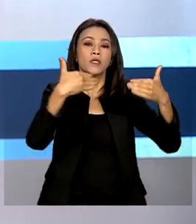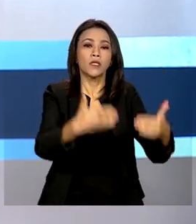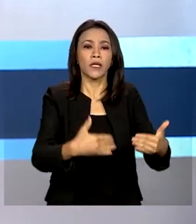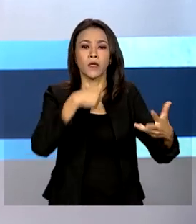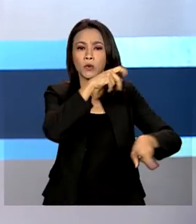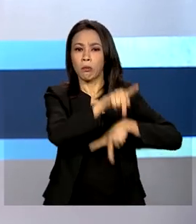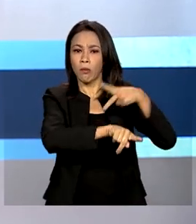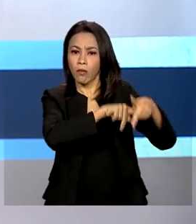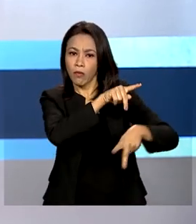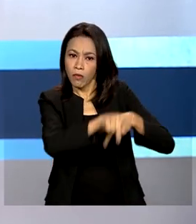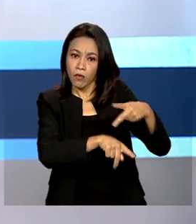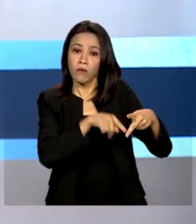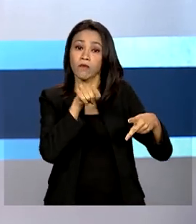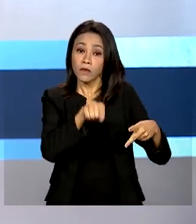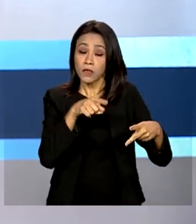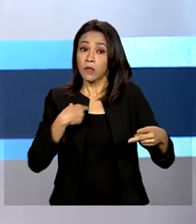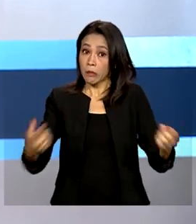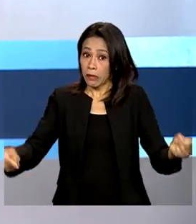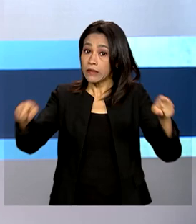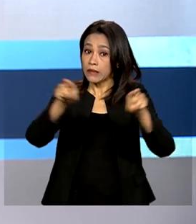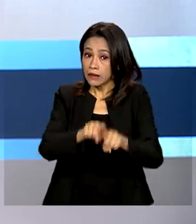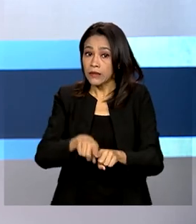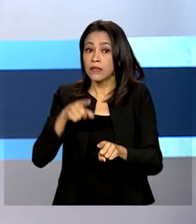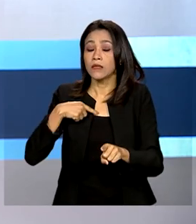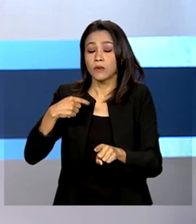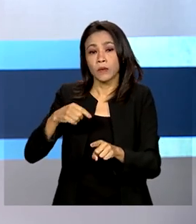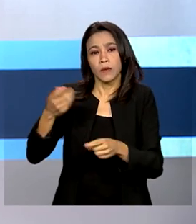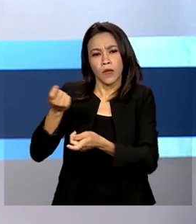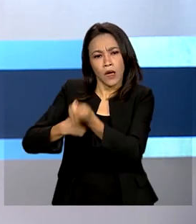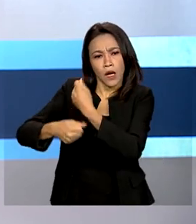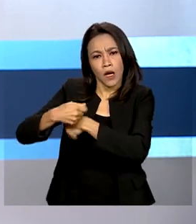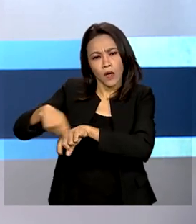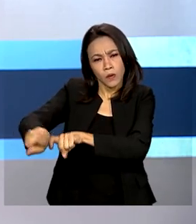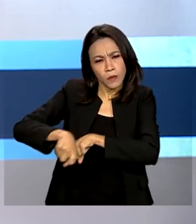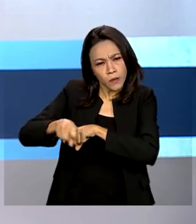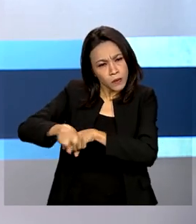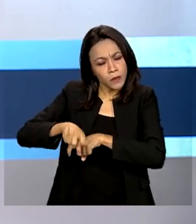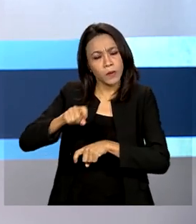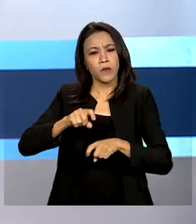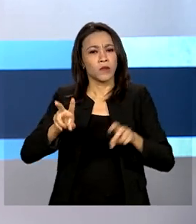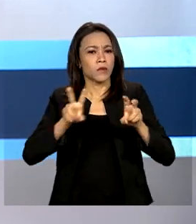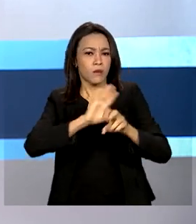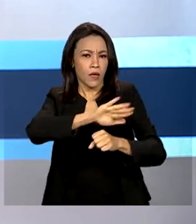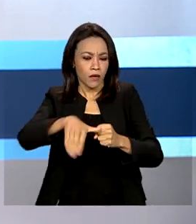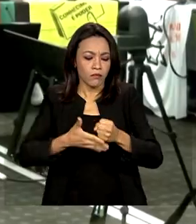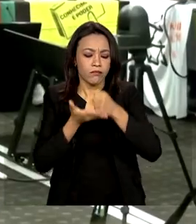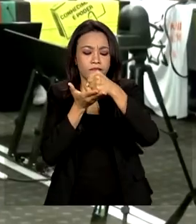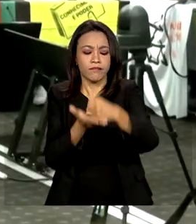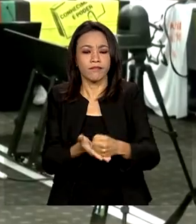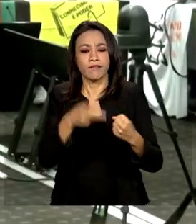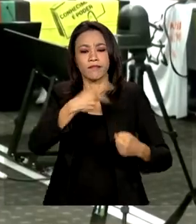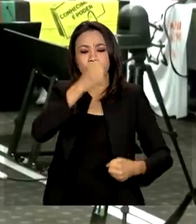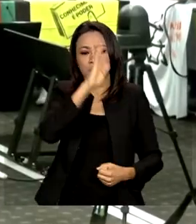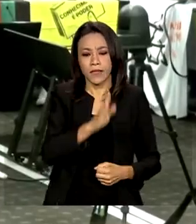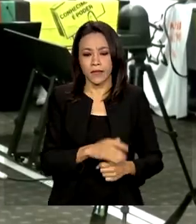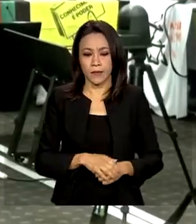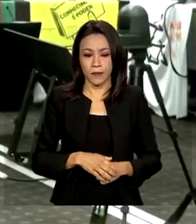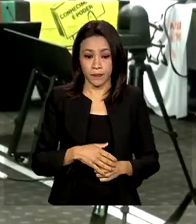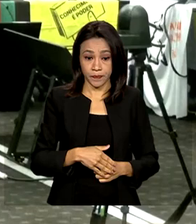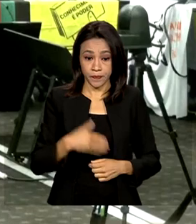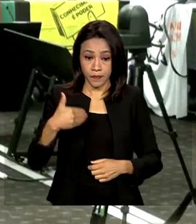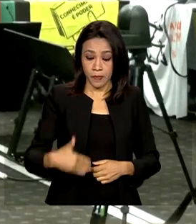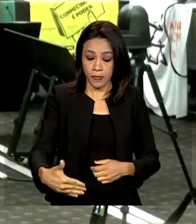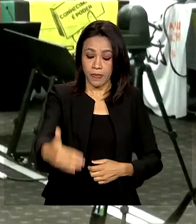defendeu uma parceria entre o agronegócio e o meio ambiente para o desenvolvimento sustentável no Brasil. Durante encontro com